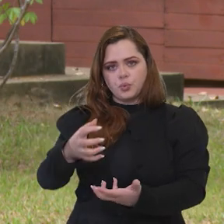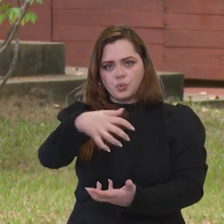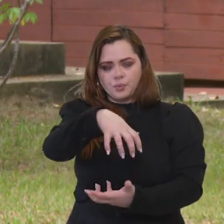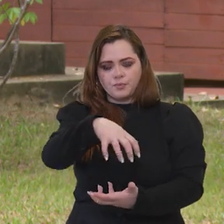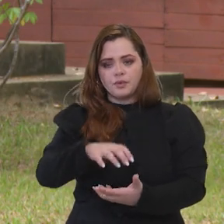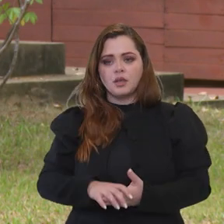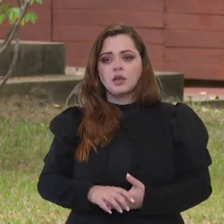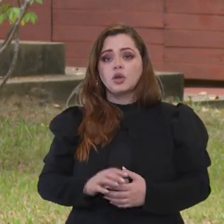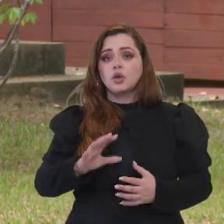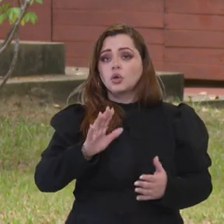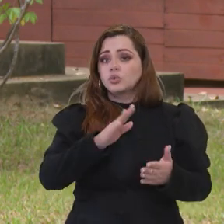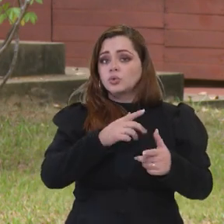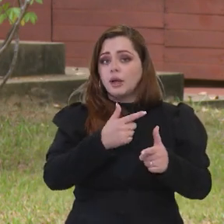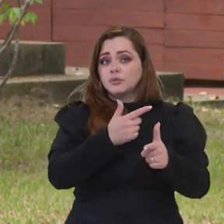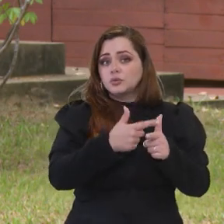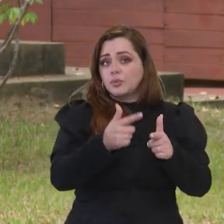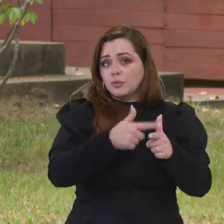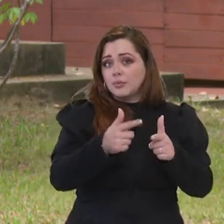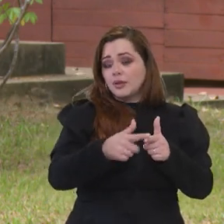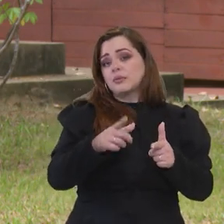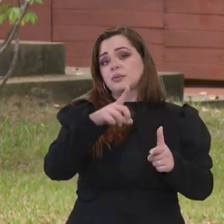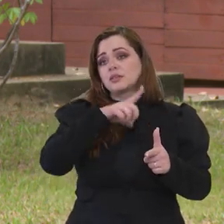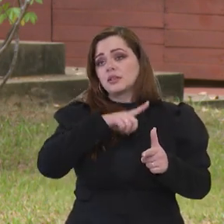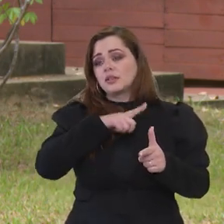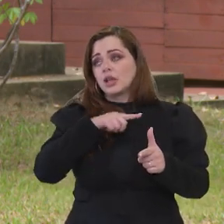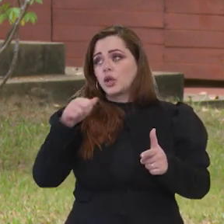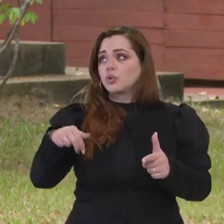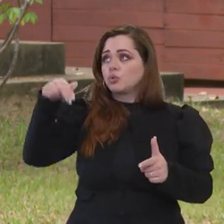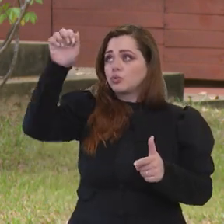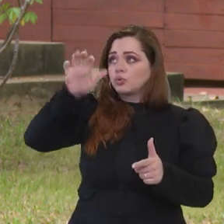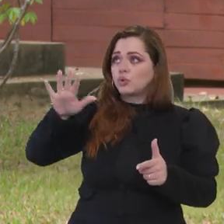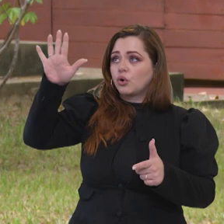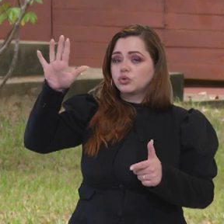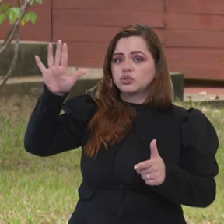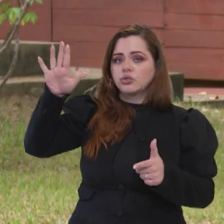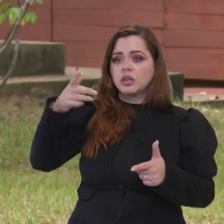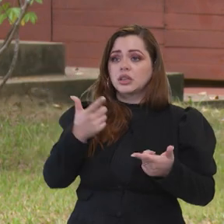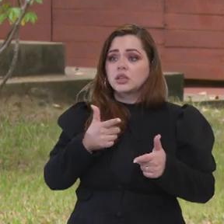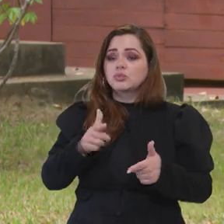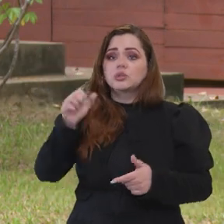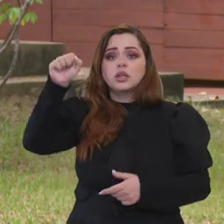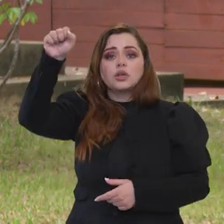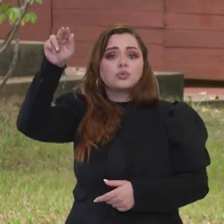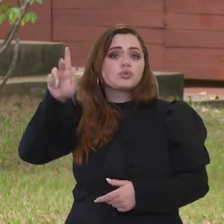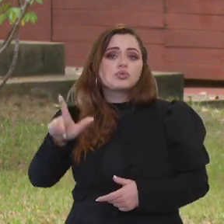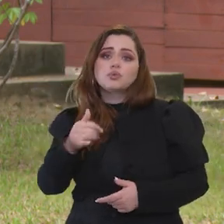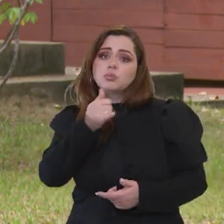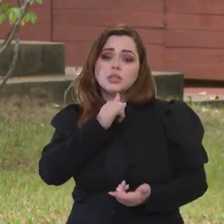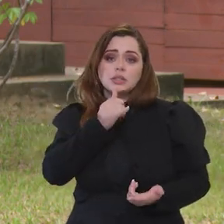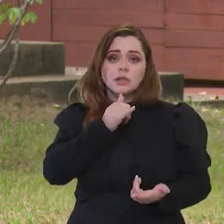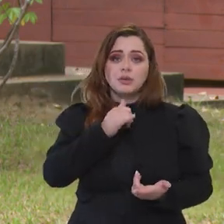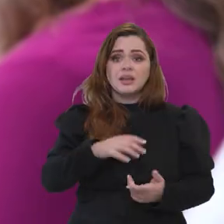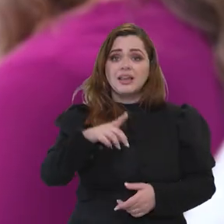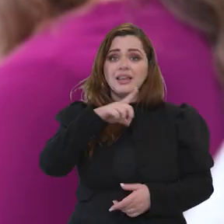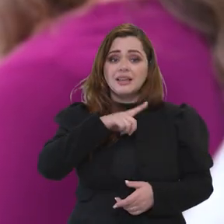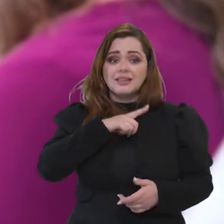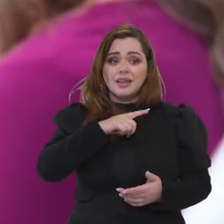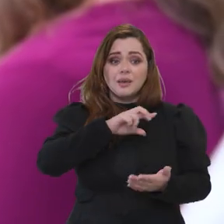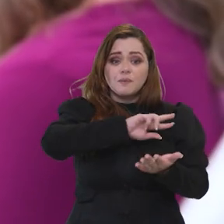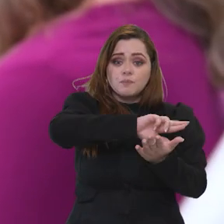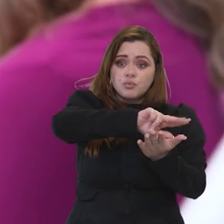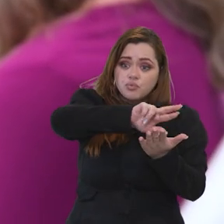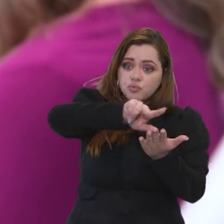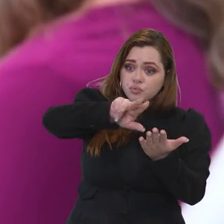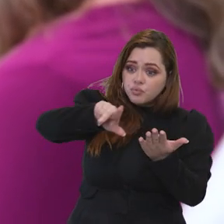As soluções que cabem no norte, no nordeste, podem não caber no sul. E é daí a importância de você ter diversas